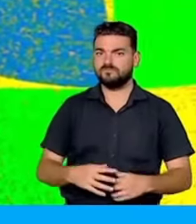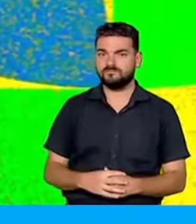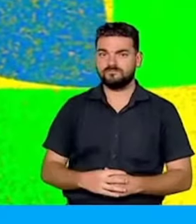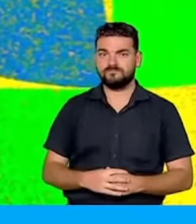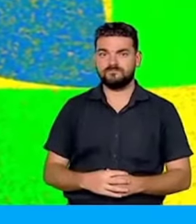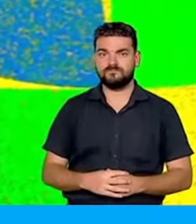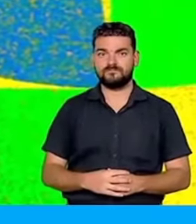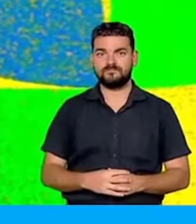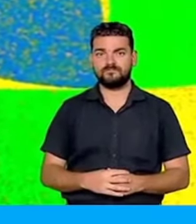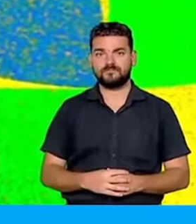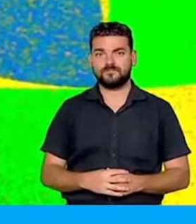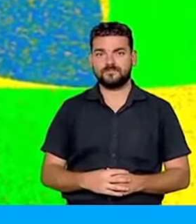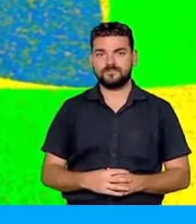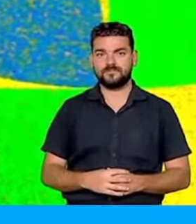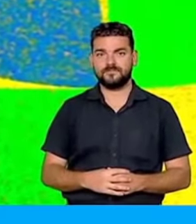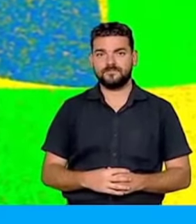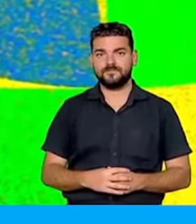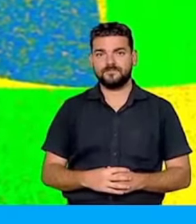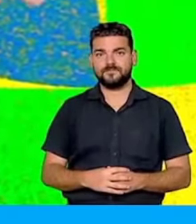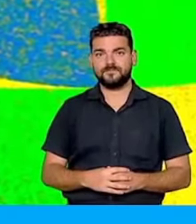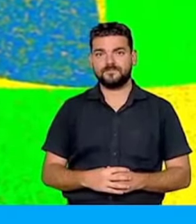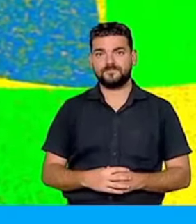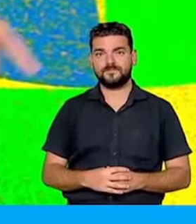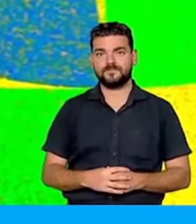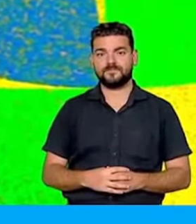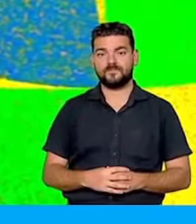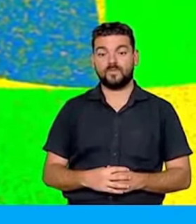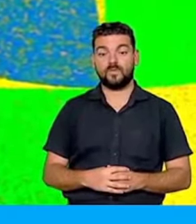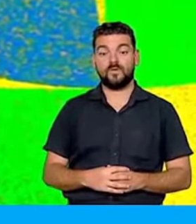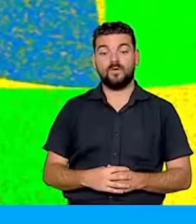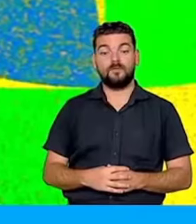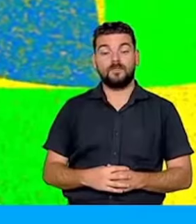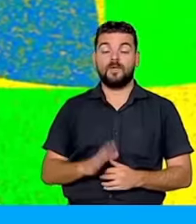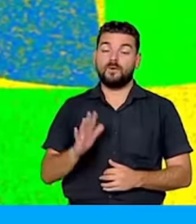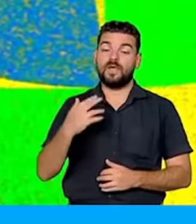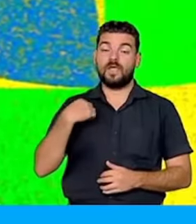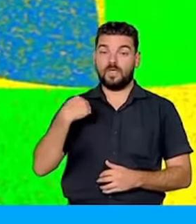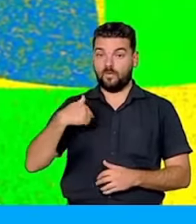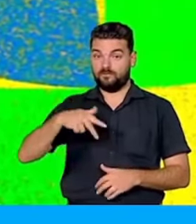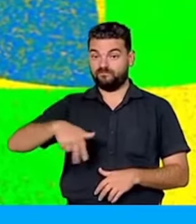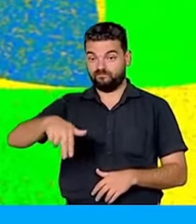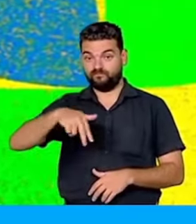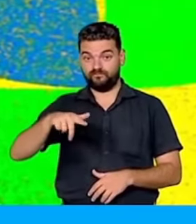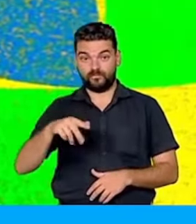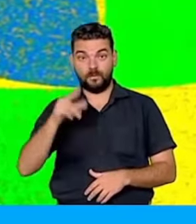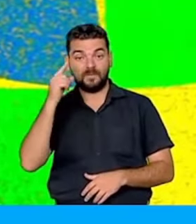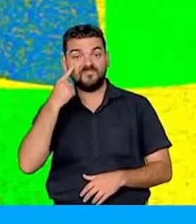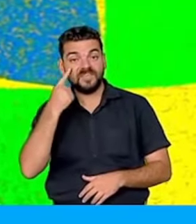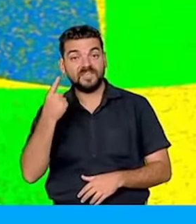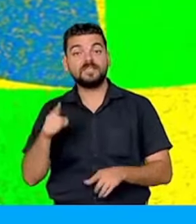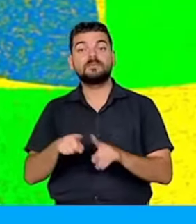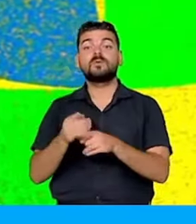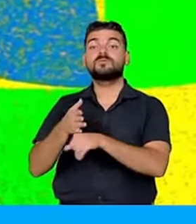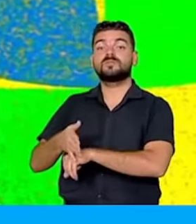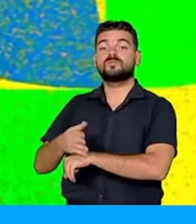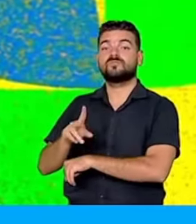A gente estava agora, fizemos um pequeno passeio de VLT,